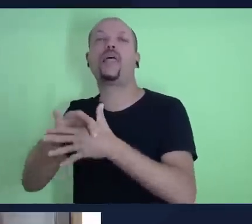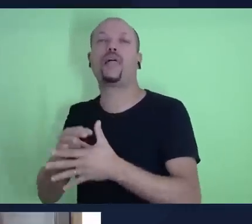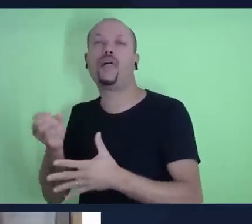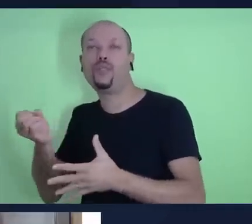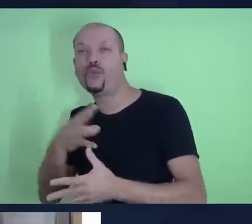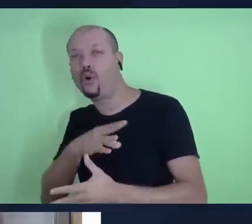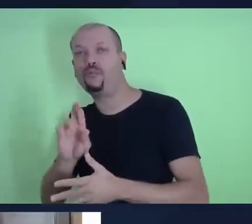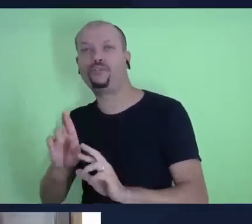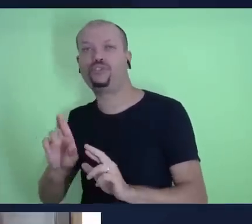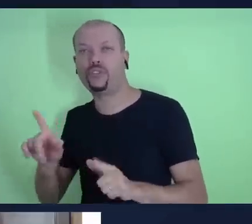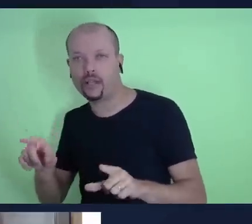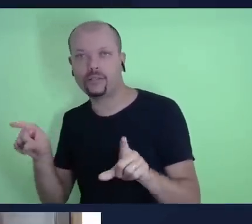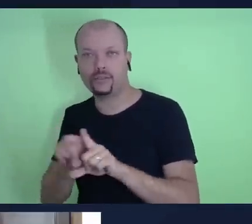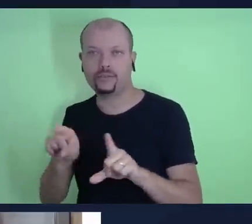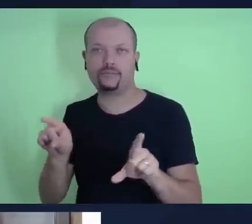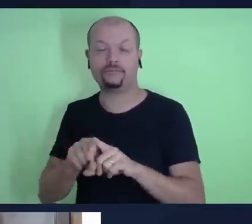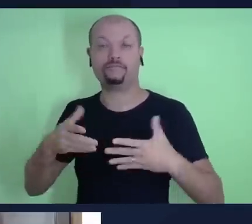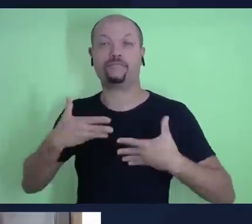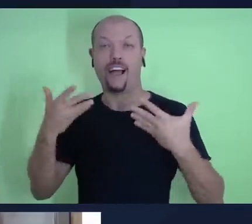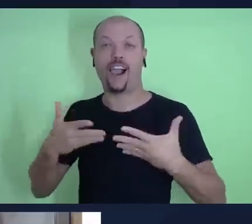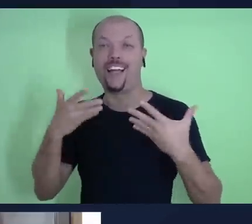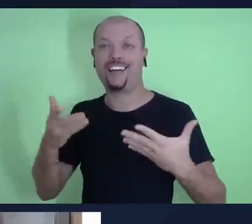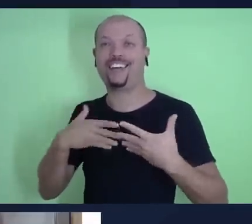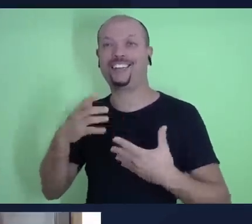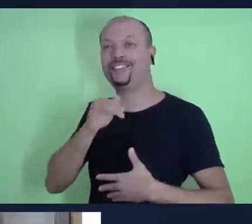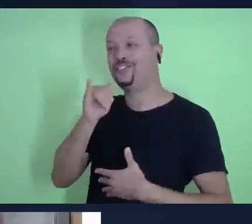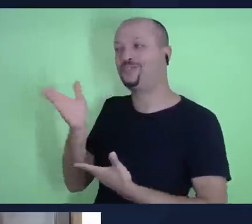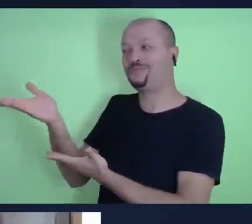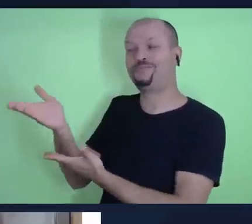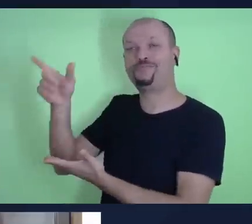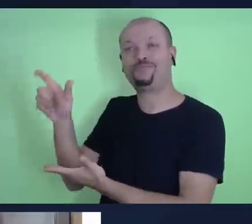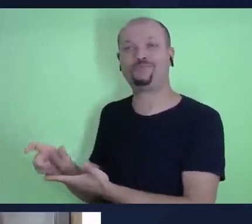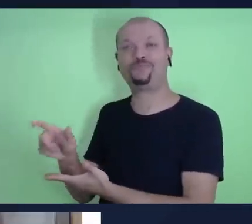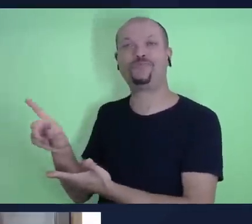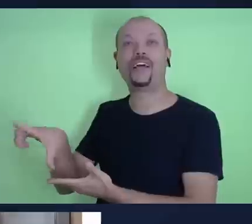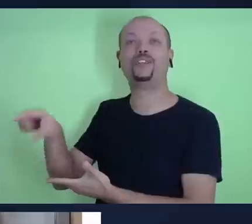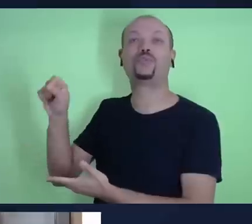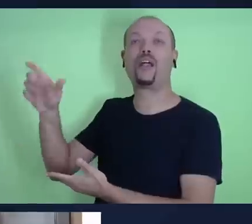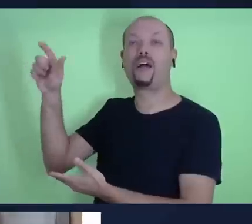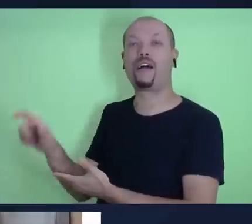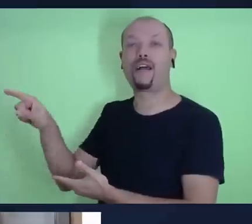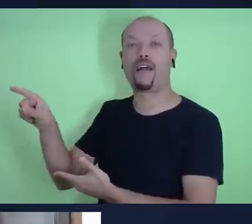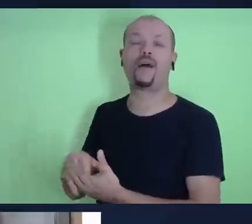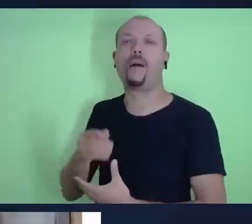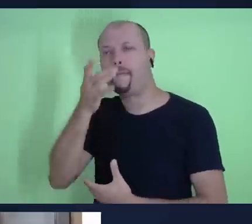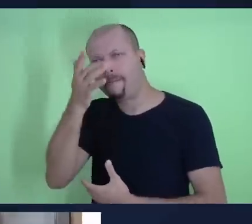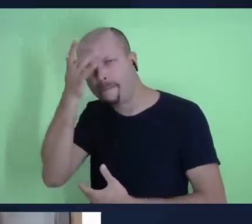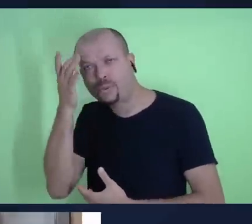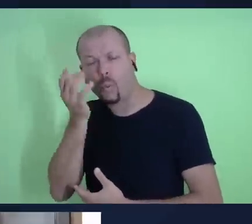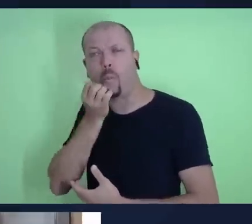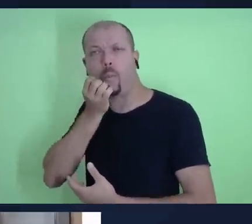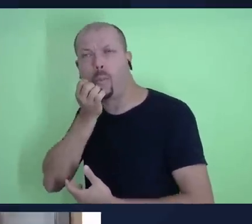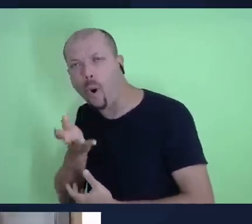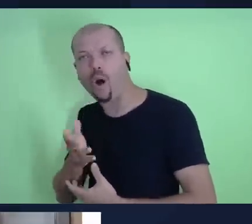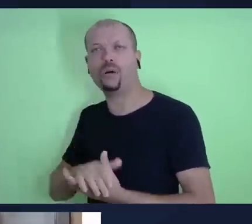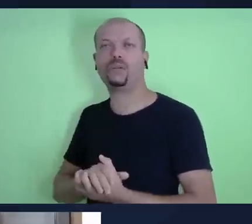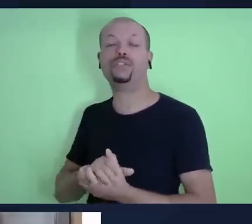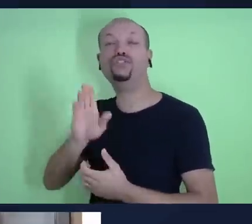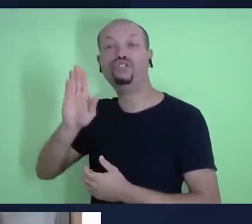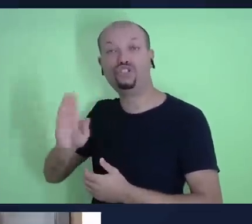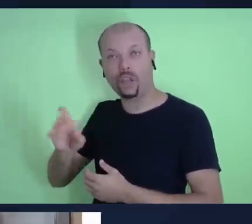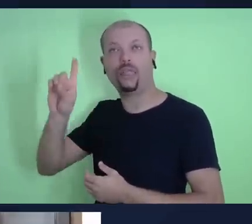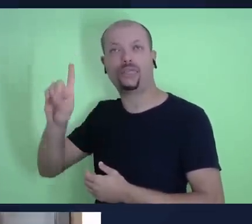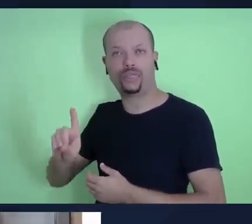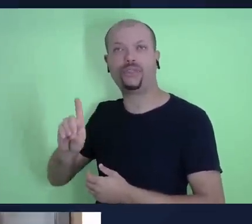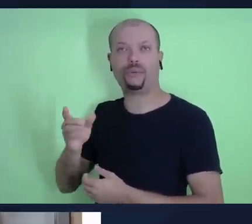e é com muita alegria que eu digo que o professor Everson foi escolhido, uma pessoa capaz, competente, já foi diretor deste ministério